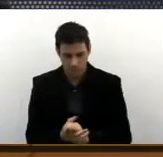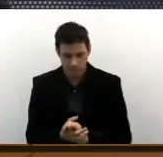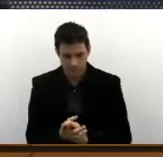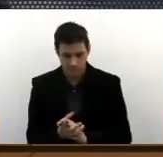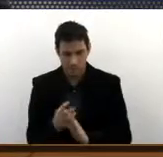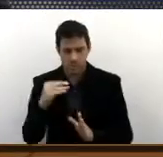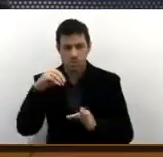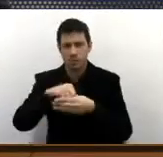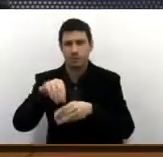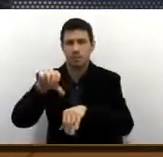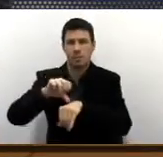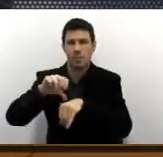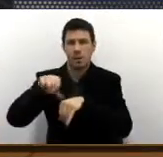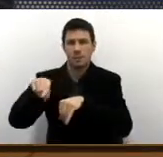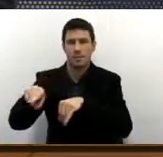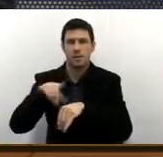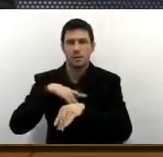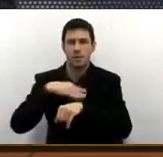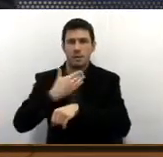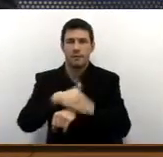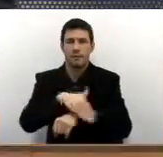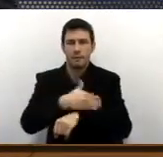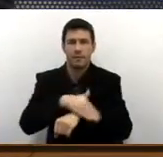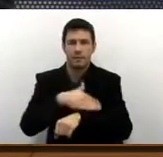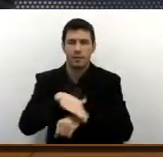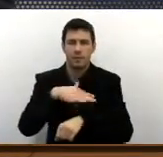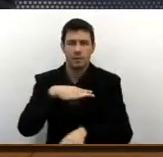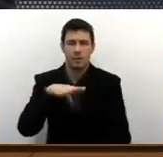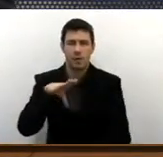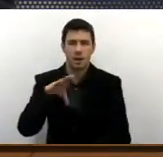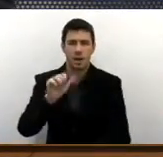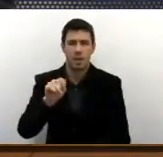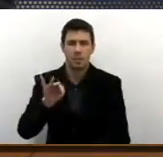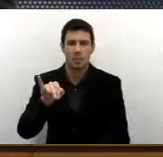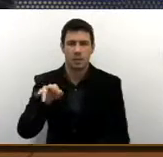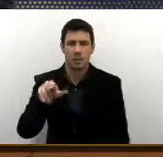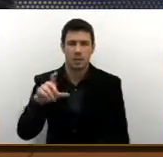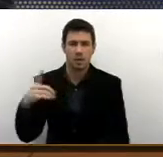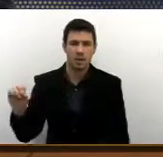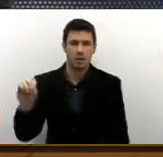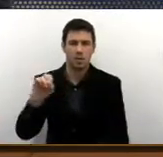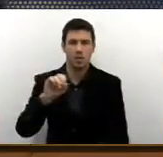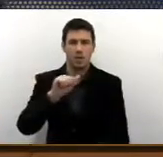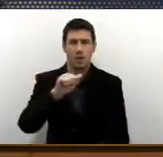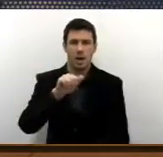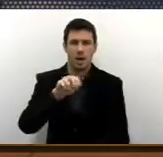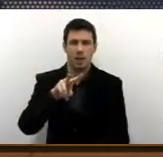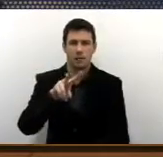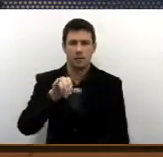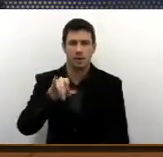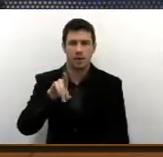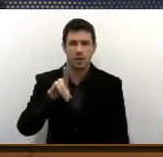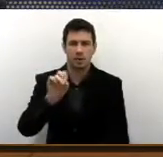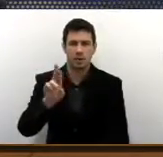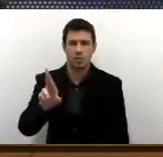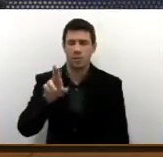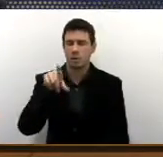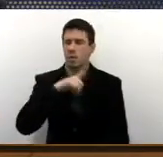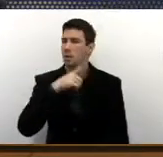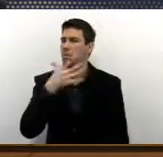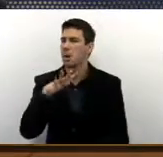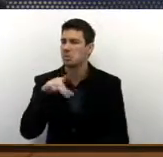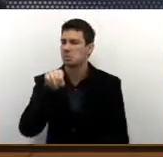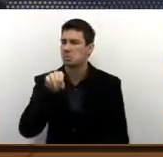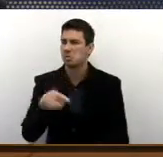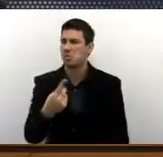naquele posto, na avenida mesmo, capitão aviador Walter Ribeiro, em torno de 1.200